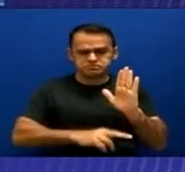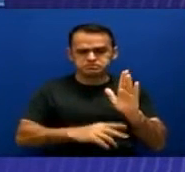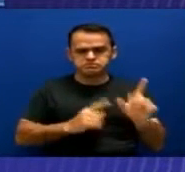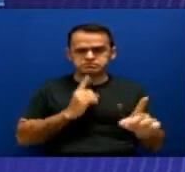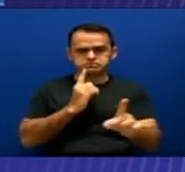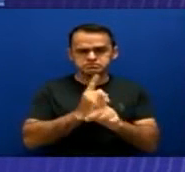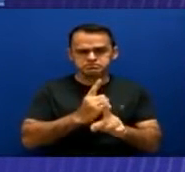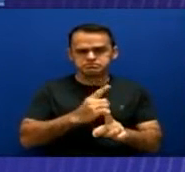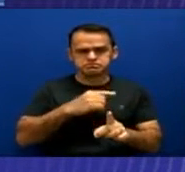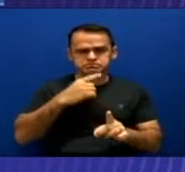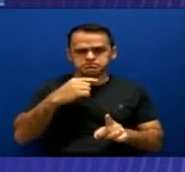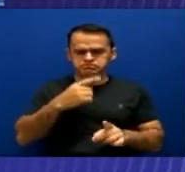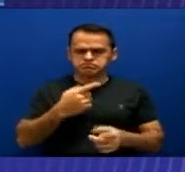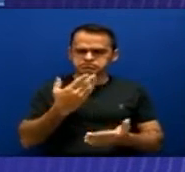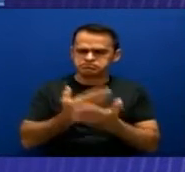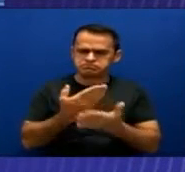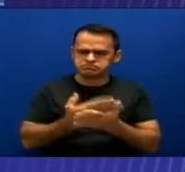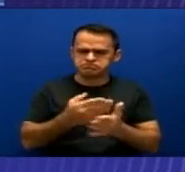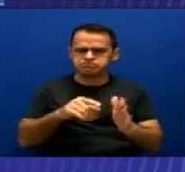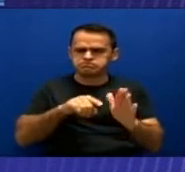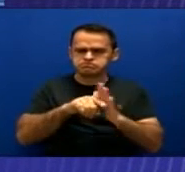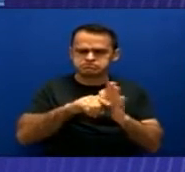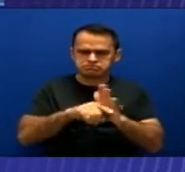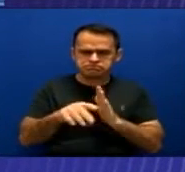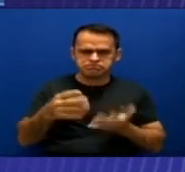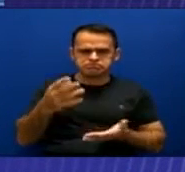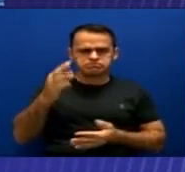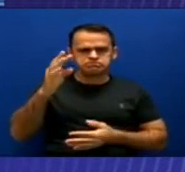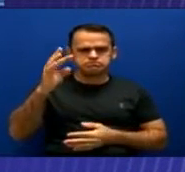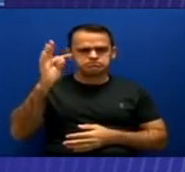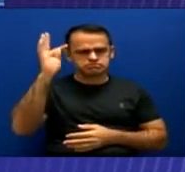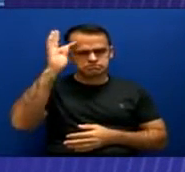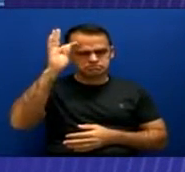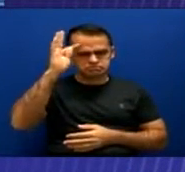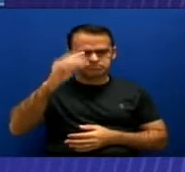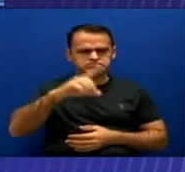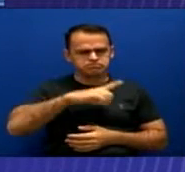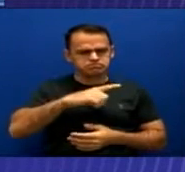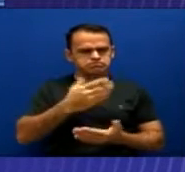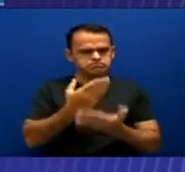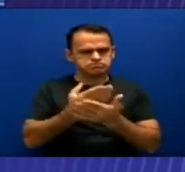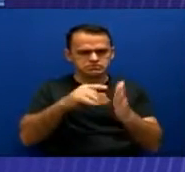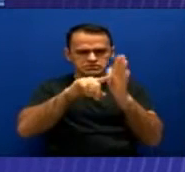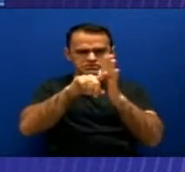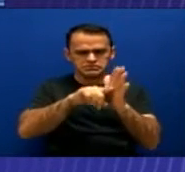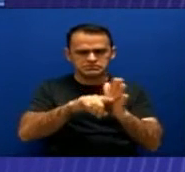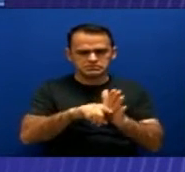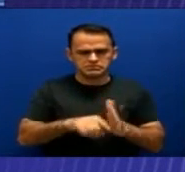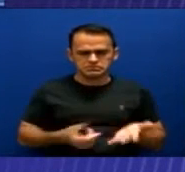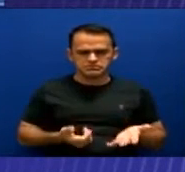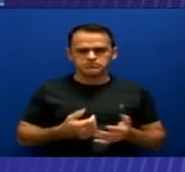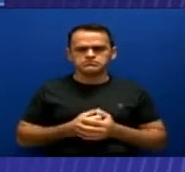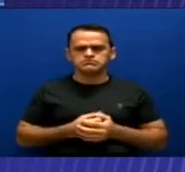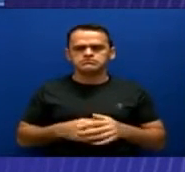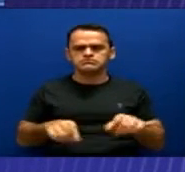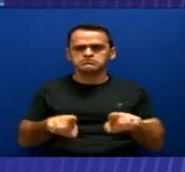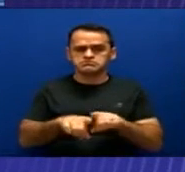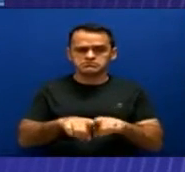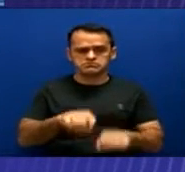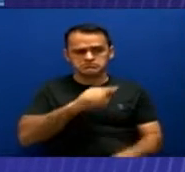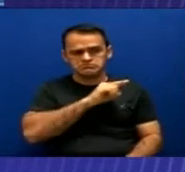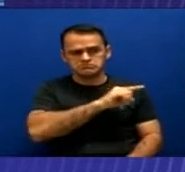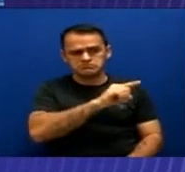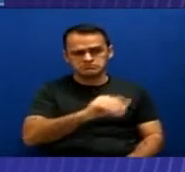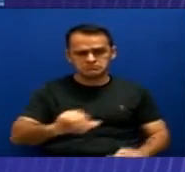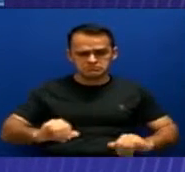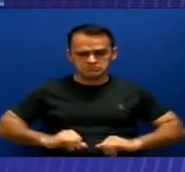grupo. Surgiram estudos e teses pelas vítimas que se tornaram afoitas pesquisadoras e ativistas. Além de vítimas, o